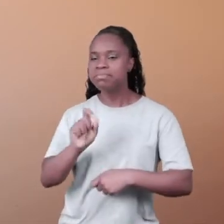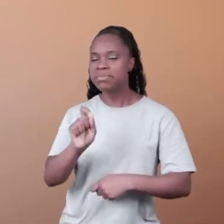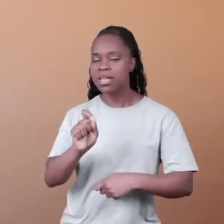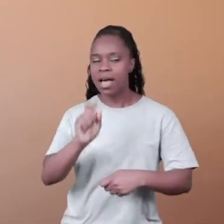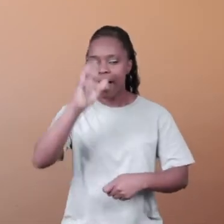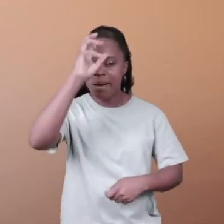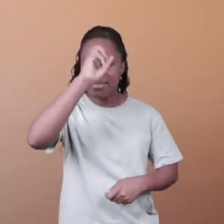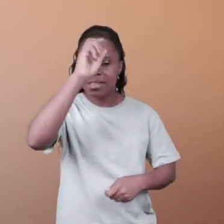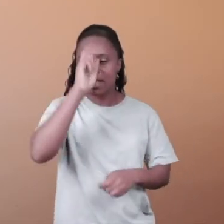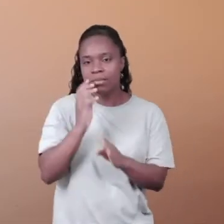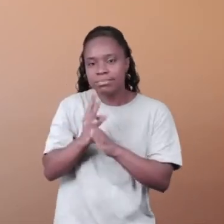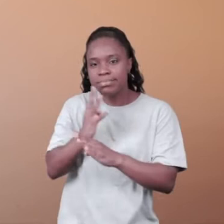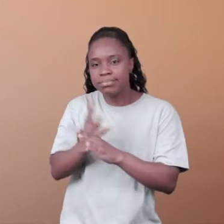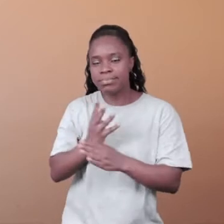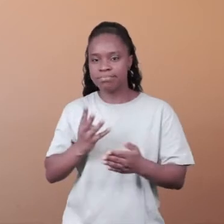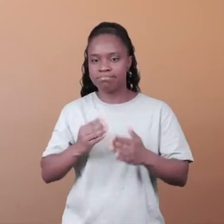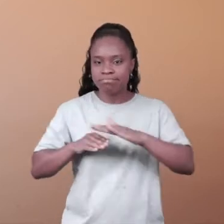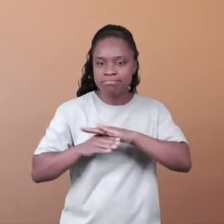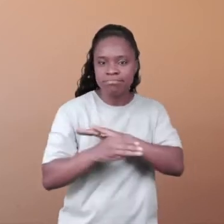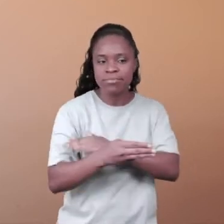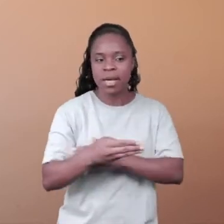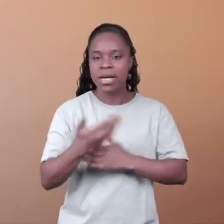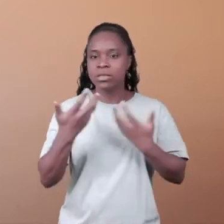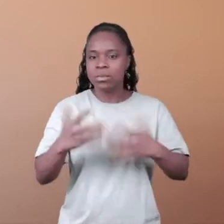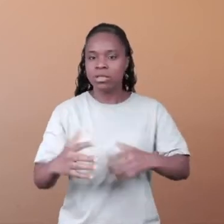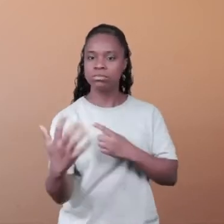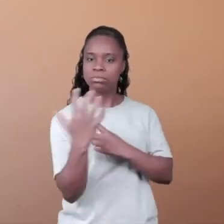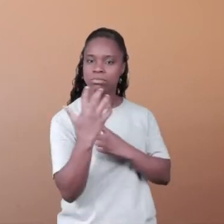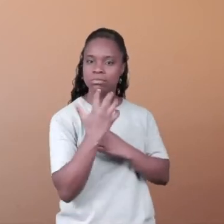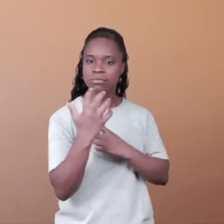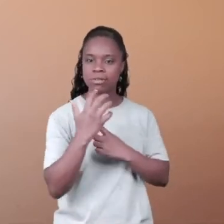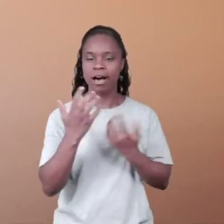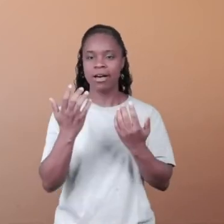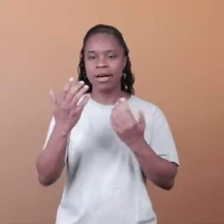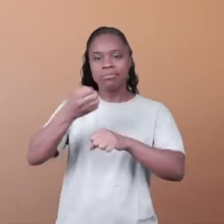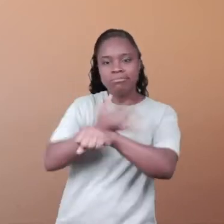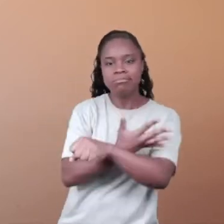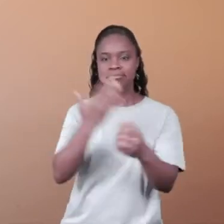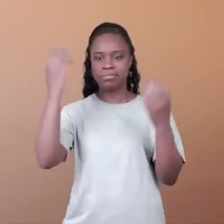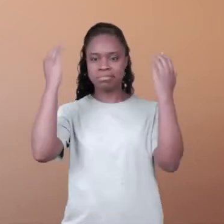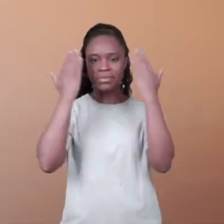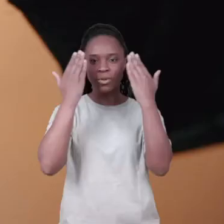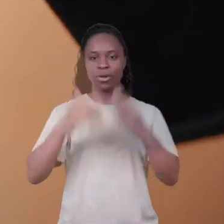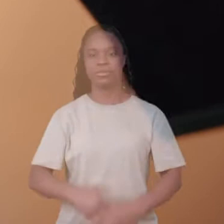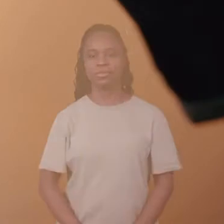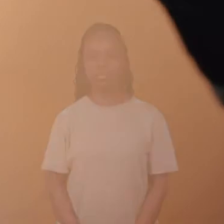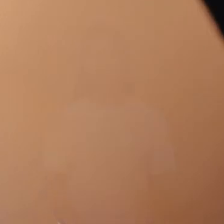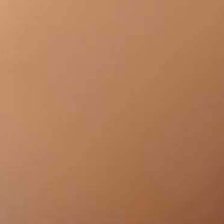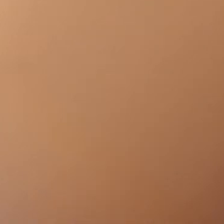aprender a lidar com isso de uma forma que não te afete emocionalmente ou psicologicamente.